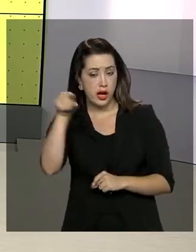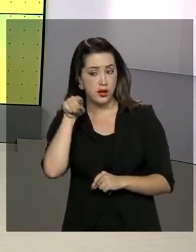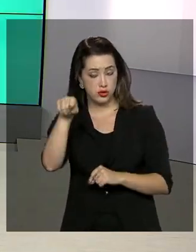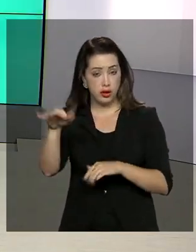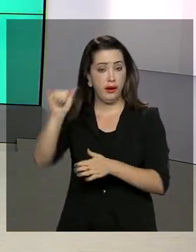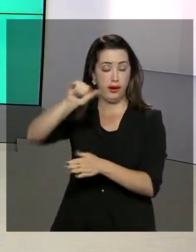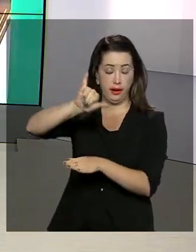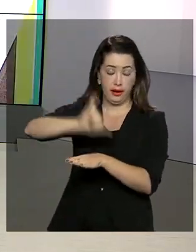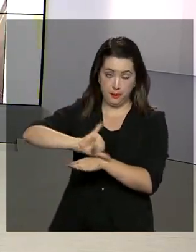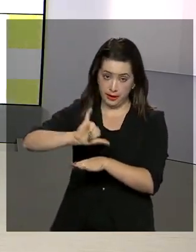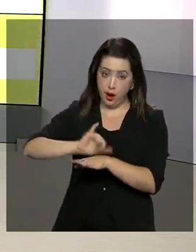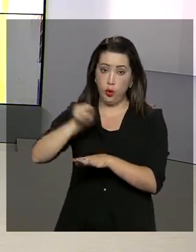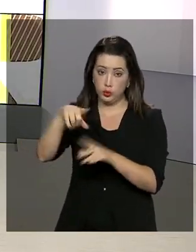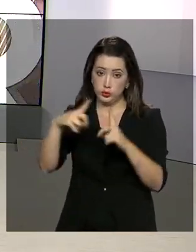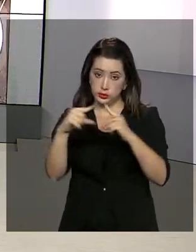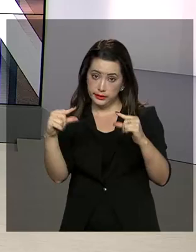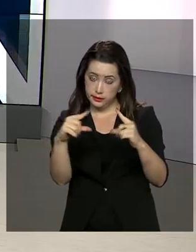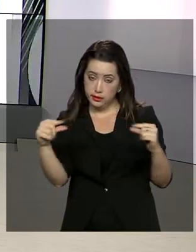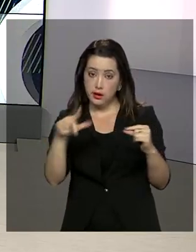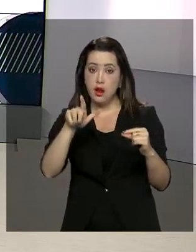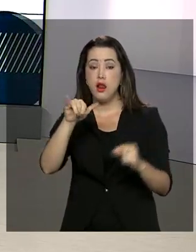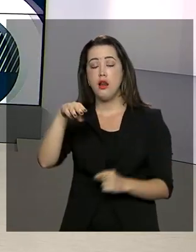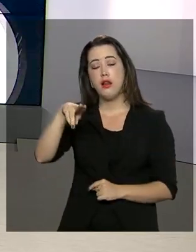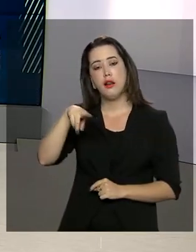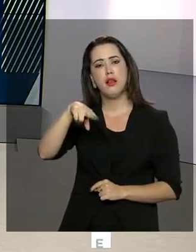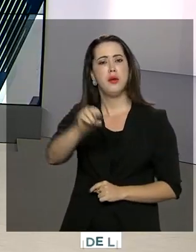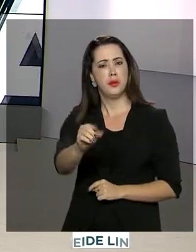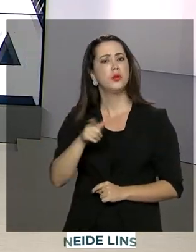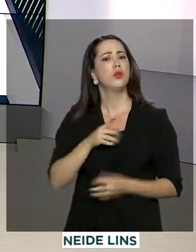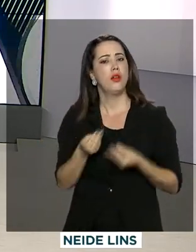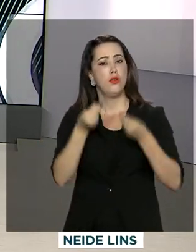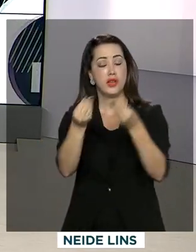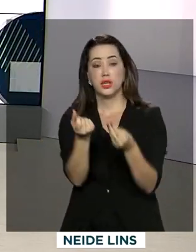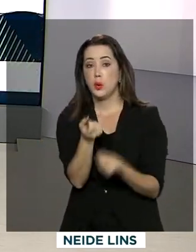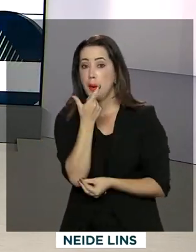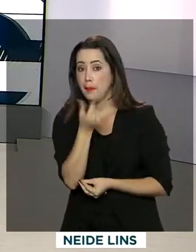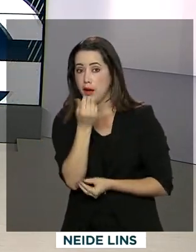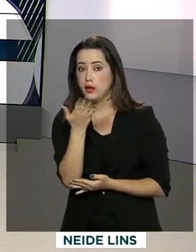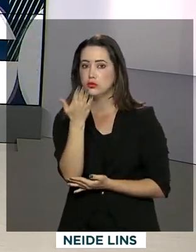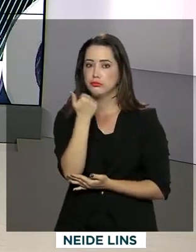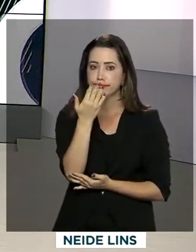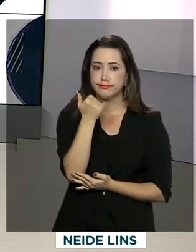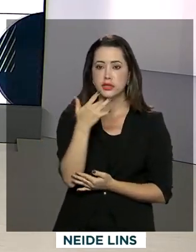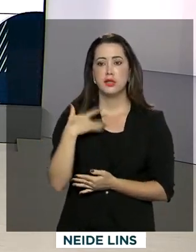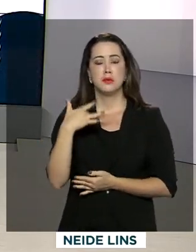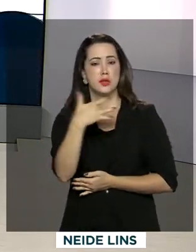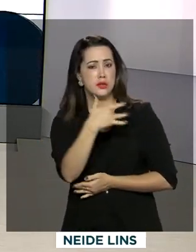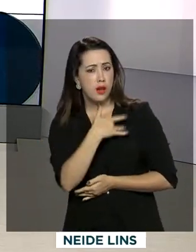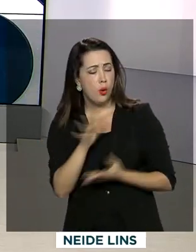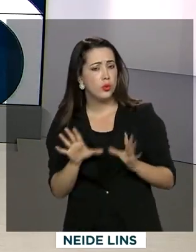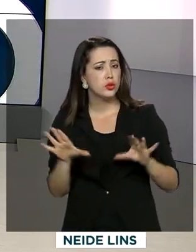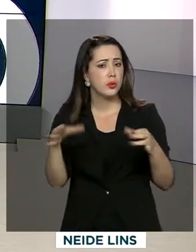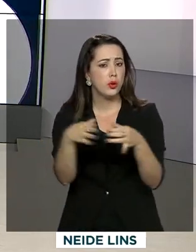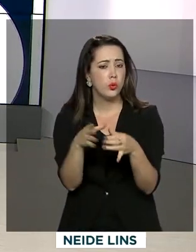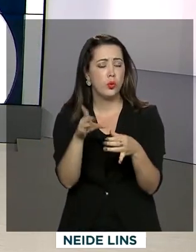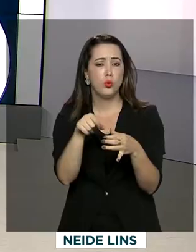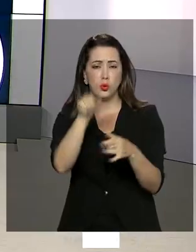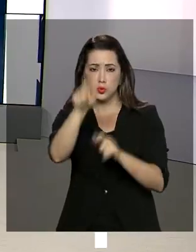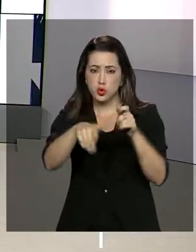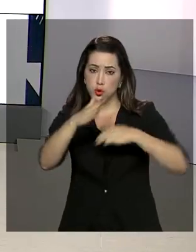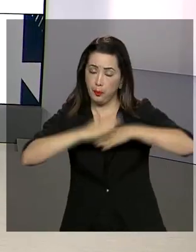carga, alimentos, medicamentos e equipamentos de saúde. A comitiva também integra profissionais da defesa civil e